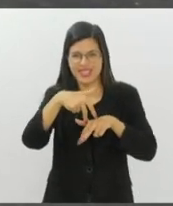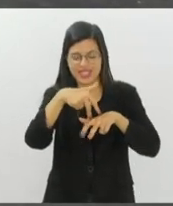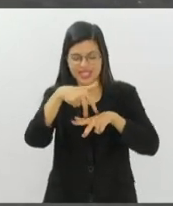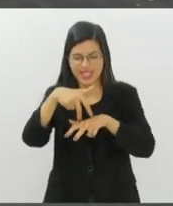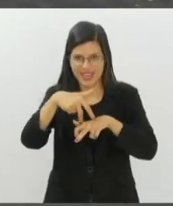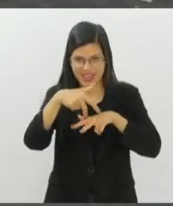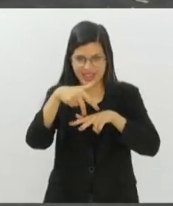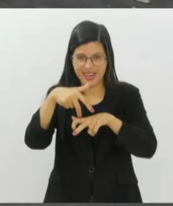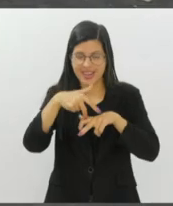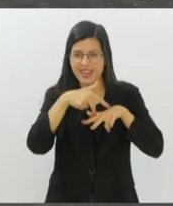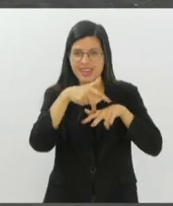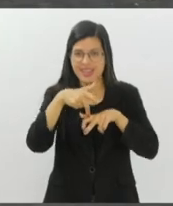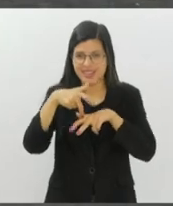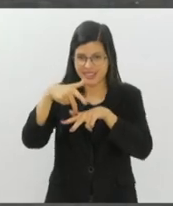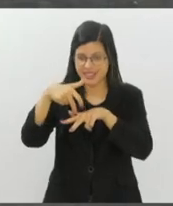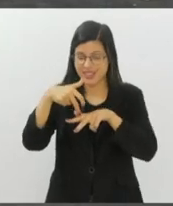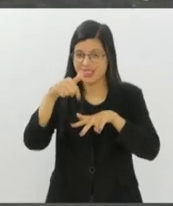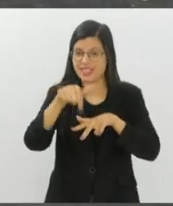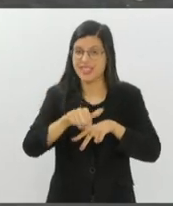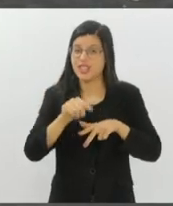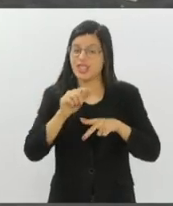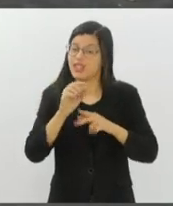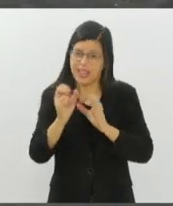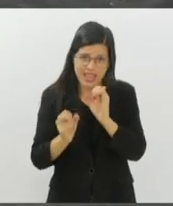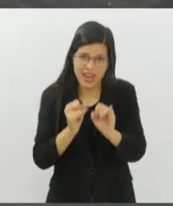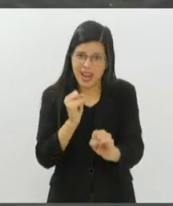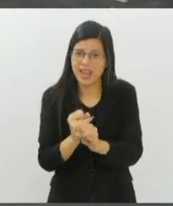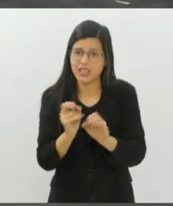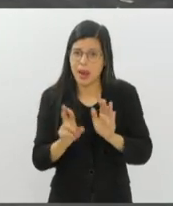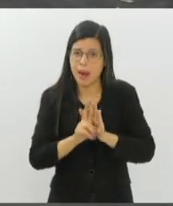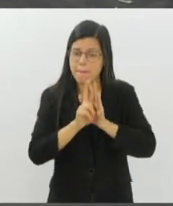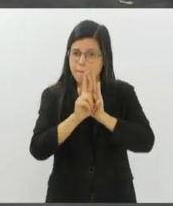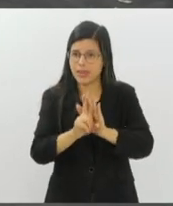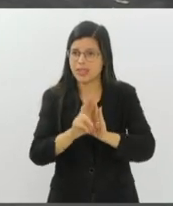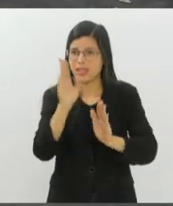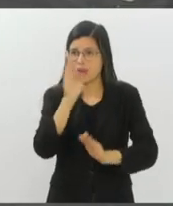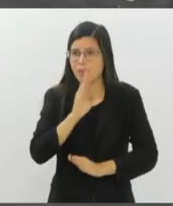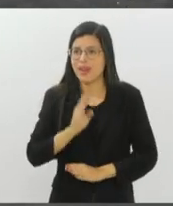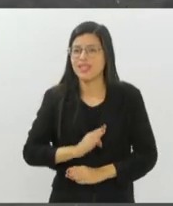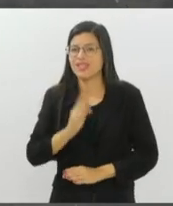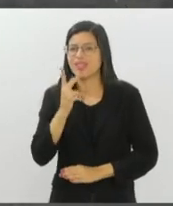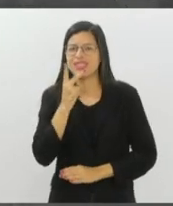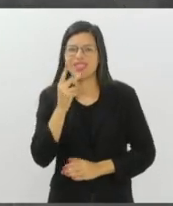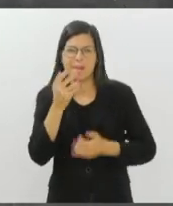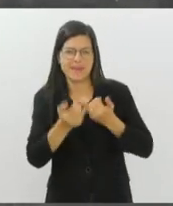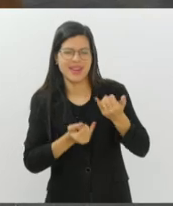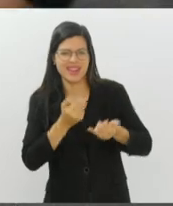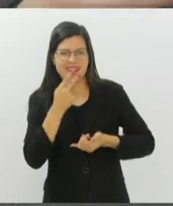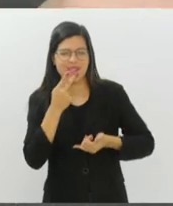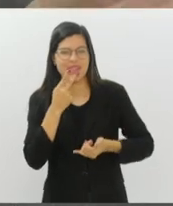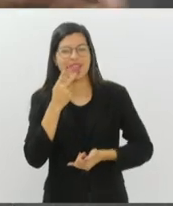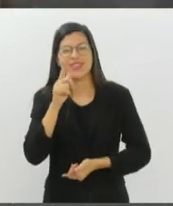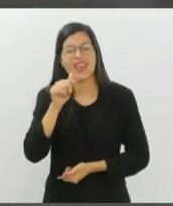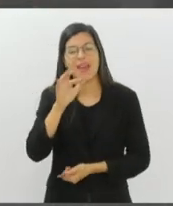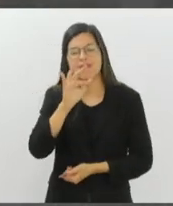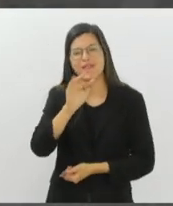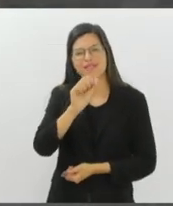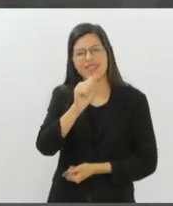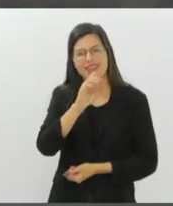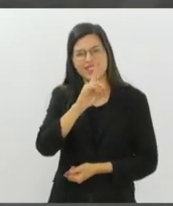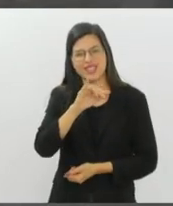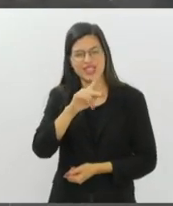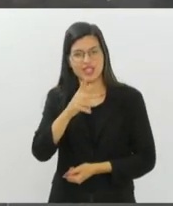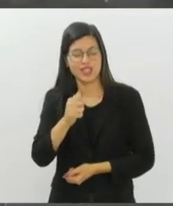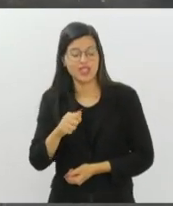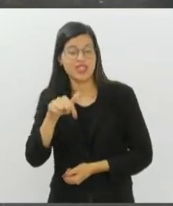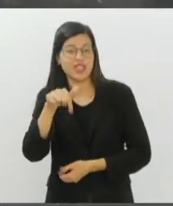Itália competir, representando o Brasil. A gente está brincando que é a nossa fadinha aí dos games e é uma atleta do Complexo da Maré, aqui do Rio